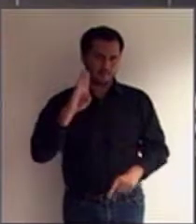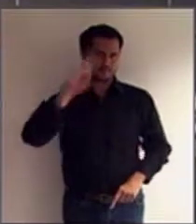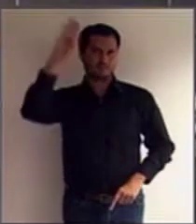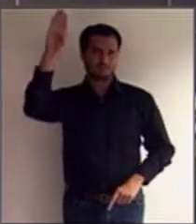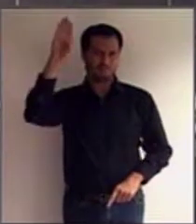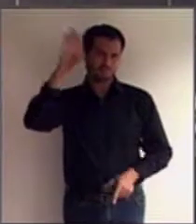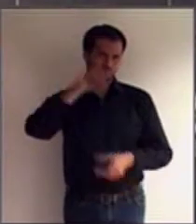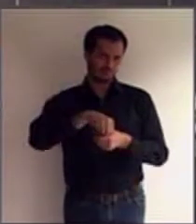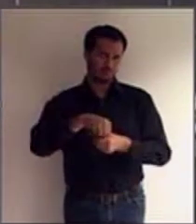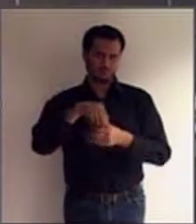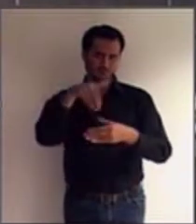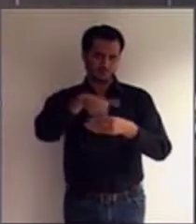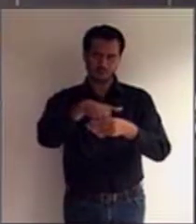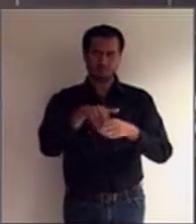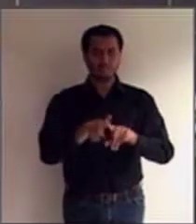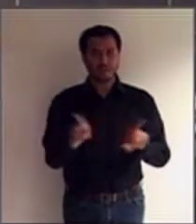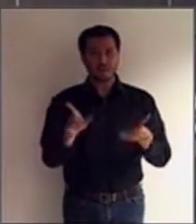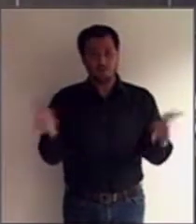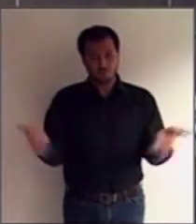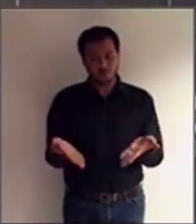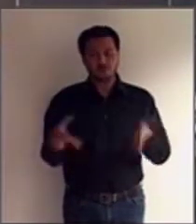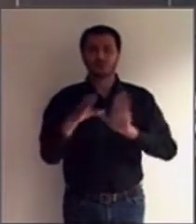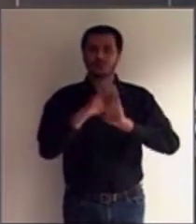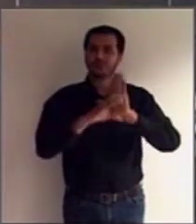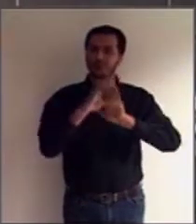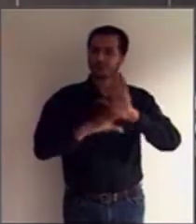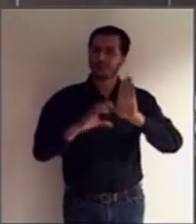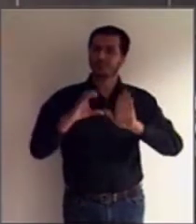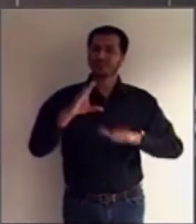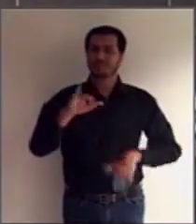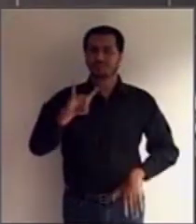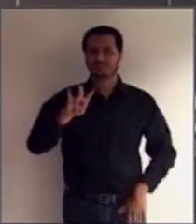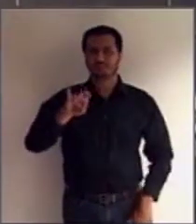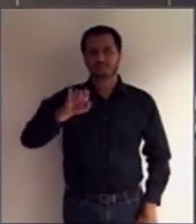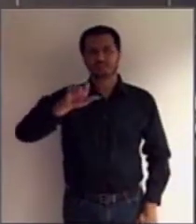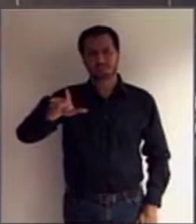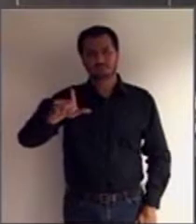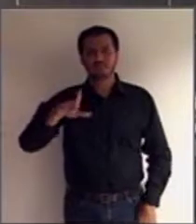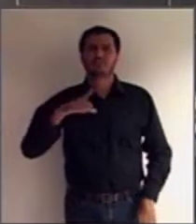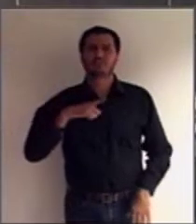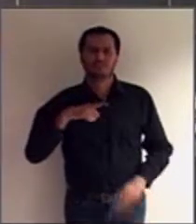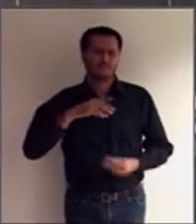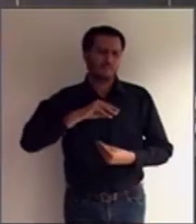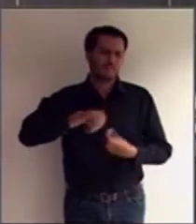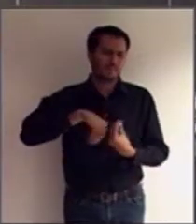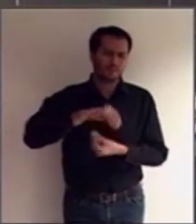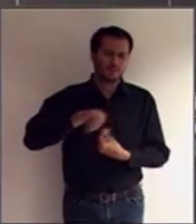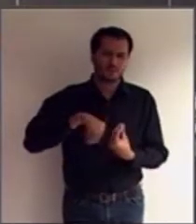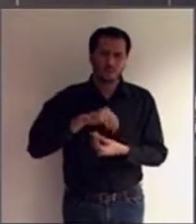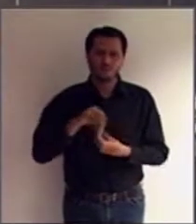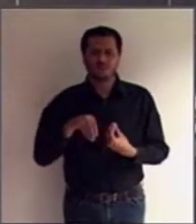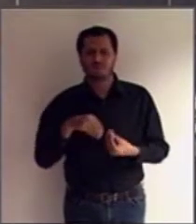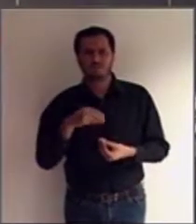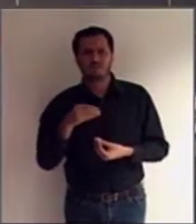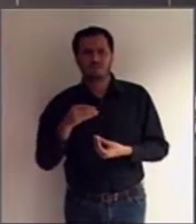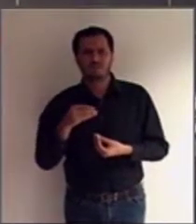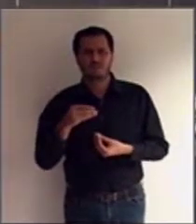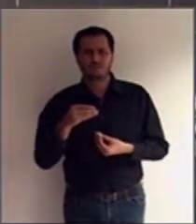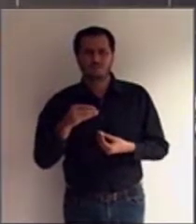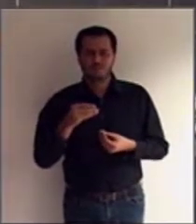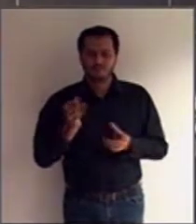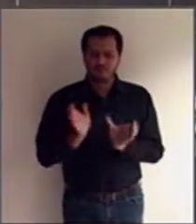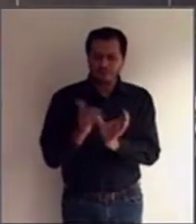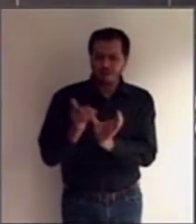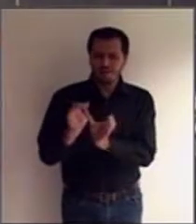e o Código Civil hoje, ele tem aqui uma mistura muito grande dessas